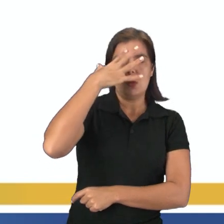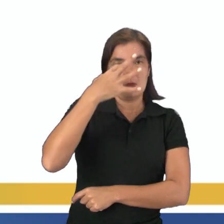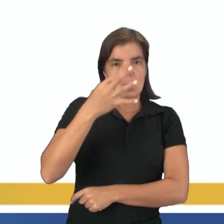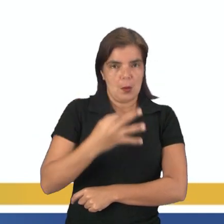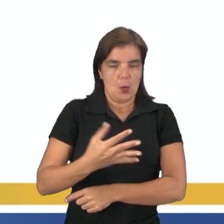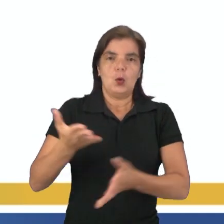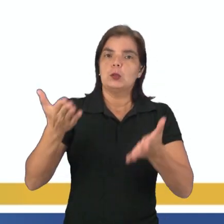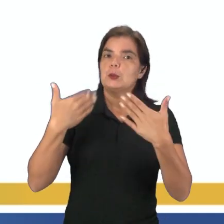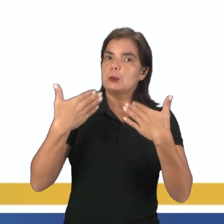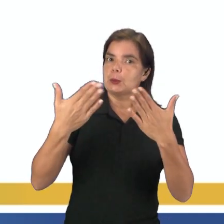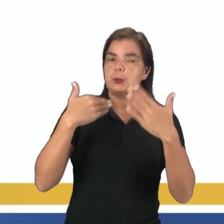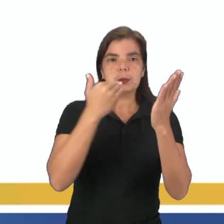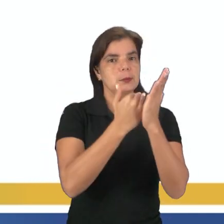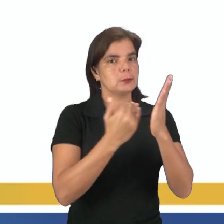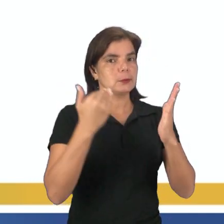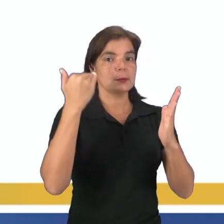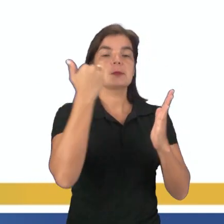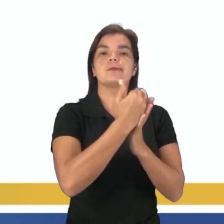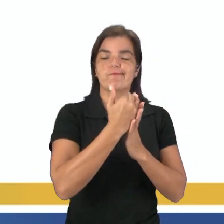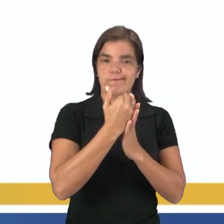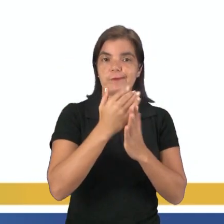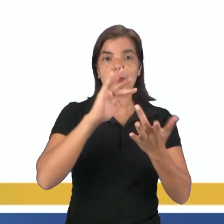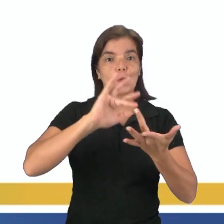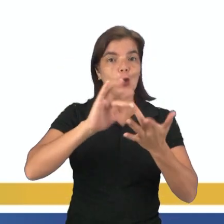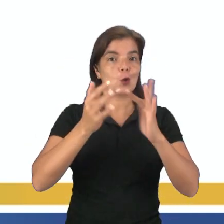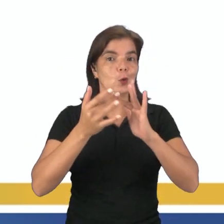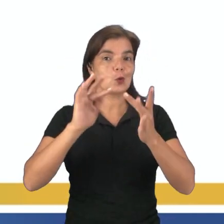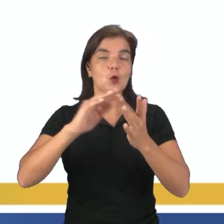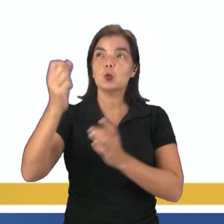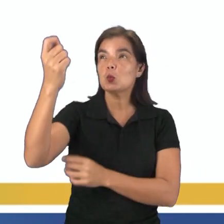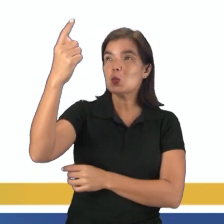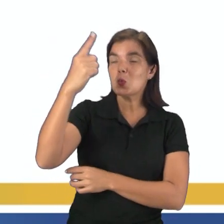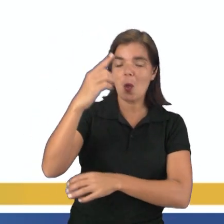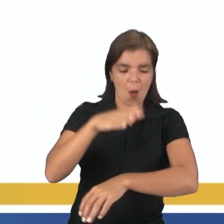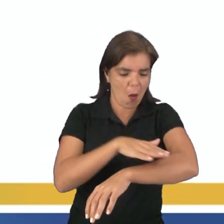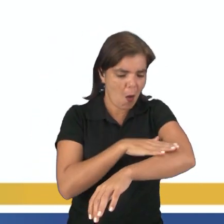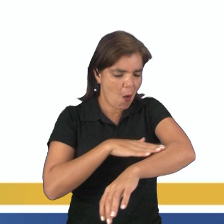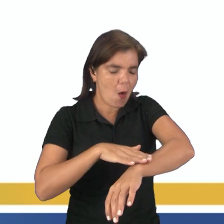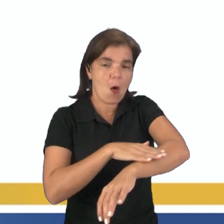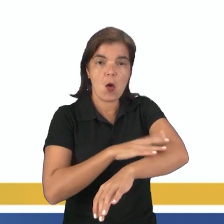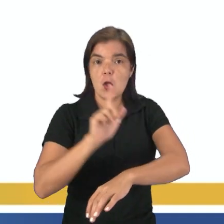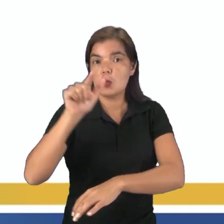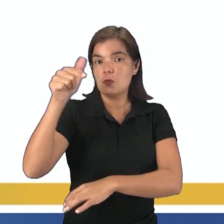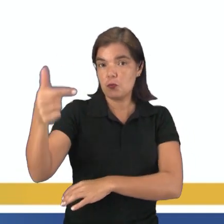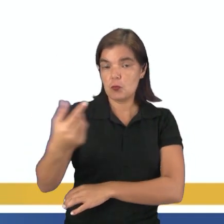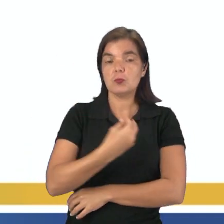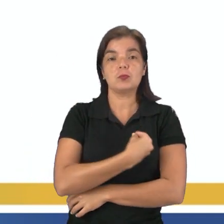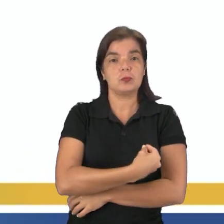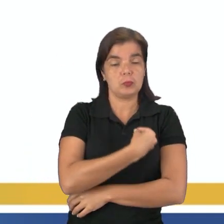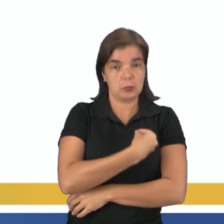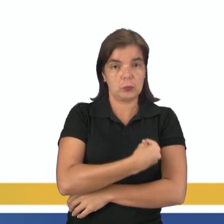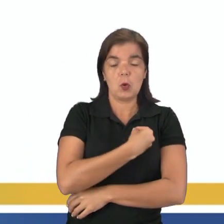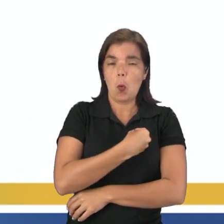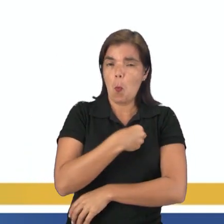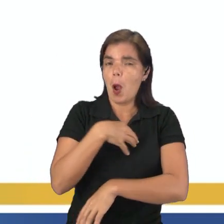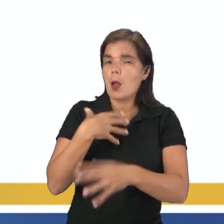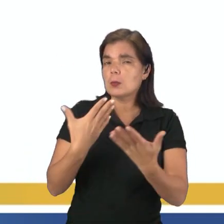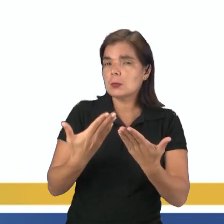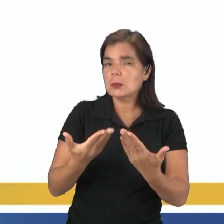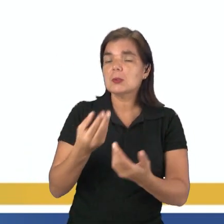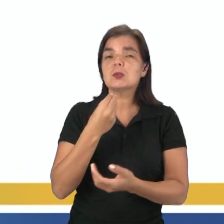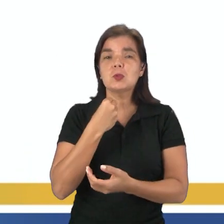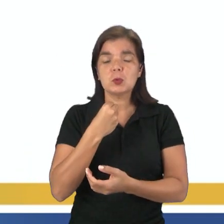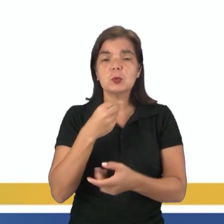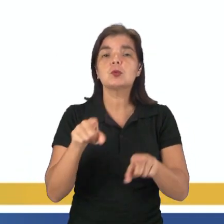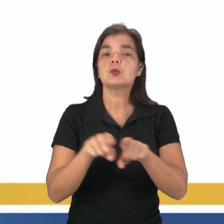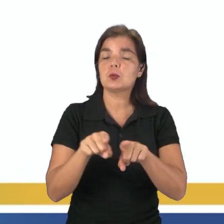iria ficar muito elevada e o contato dessa radiação com a nossa pele e com a pele de outros seres vivos que são mais sensíveis, como é